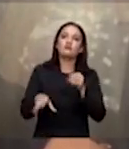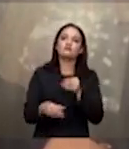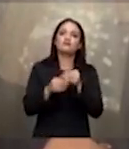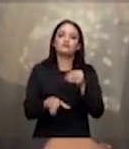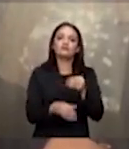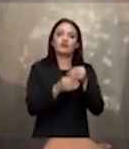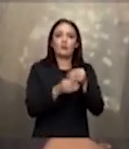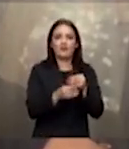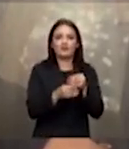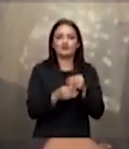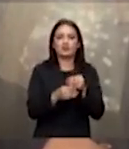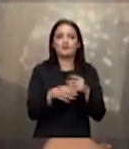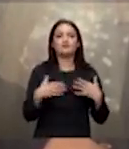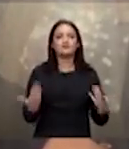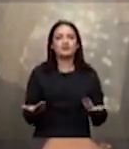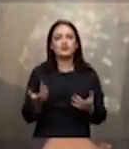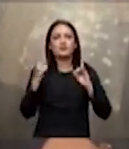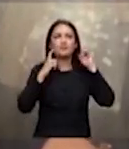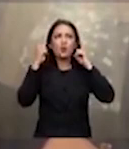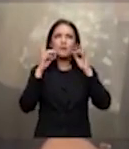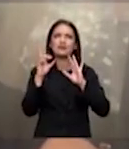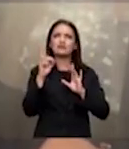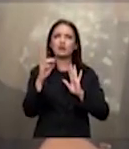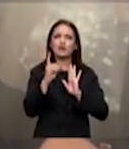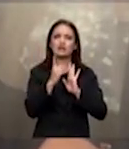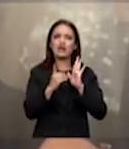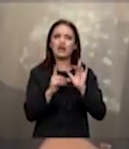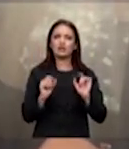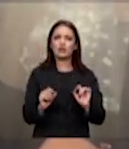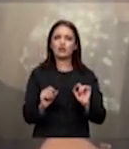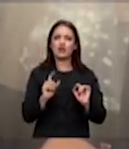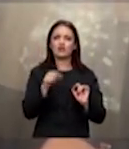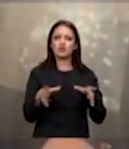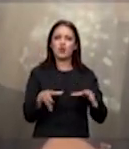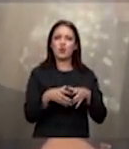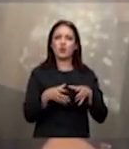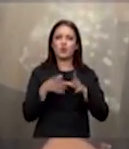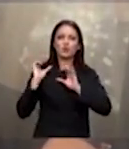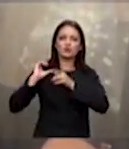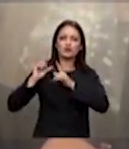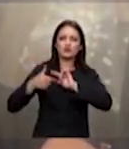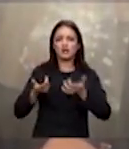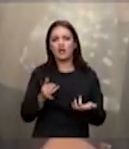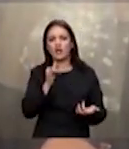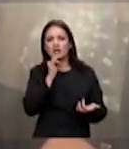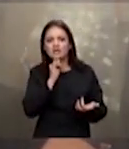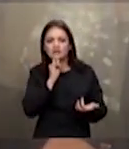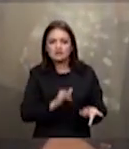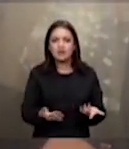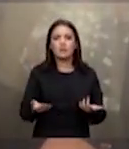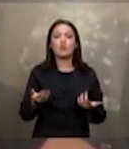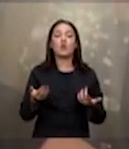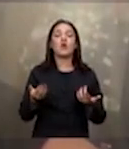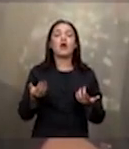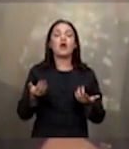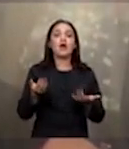uma das preocupações em relação ao decreto é com relação às categorias tradicionais principalmente estudantes com surdez deficiência intelectual